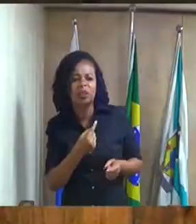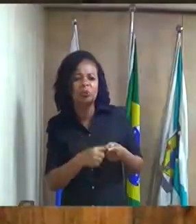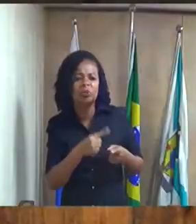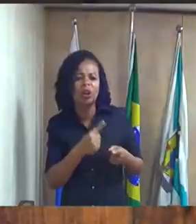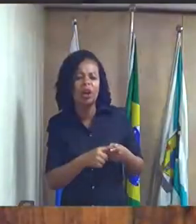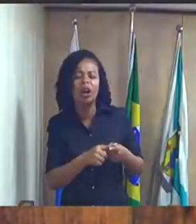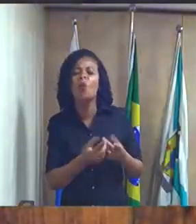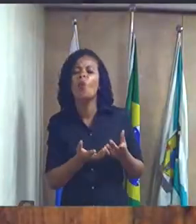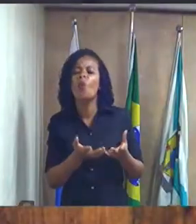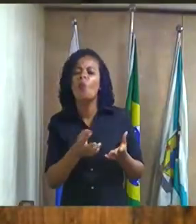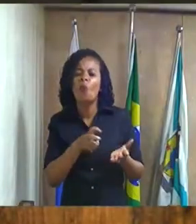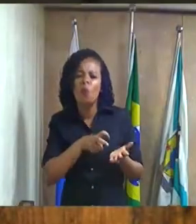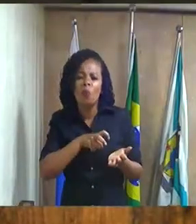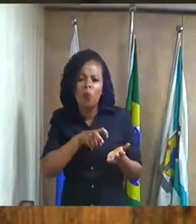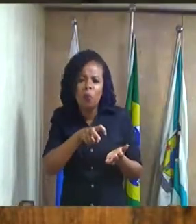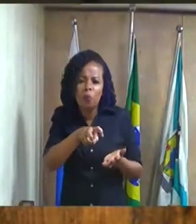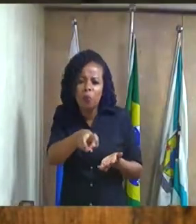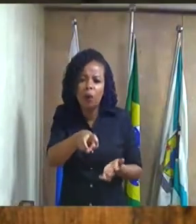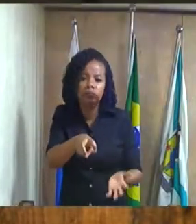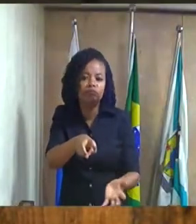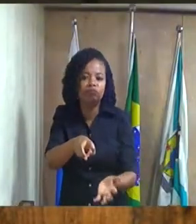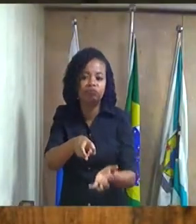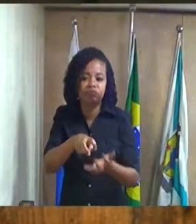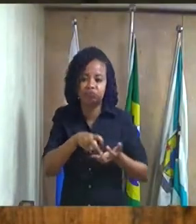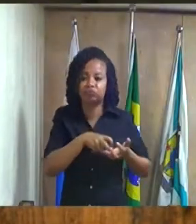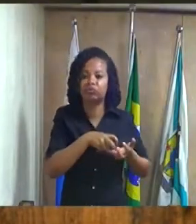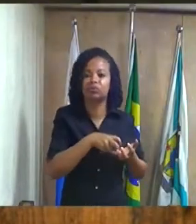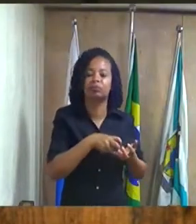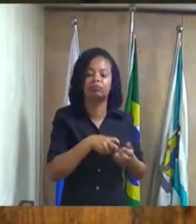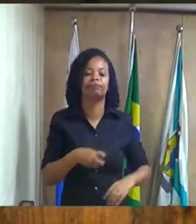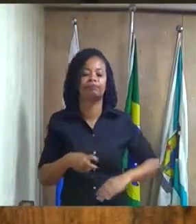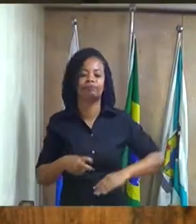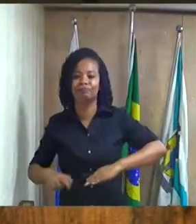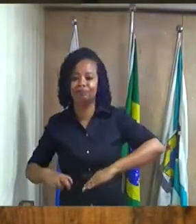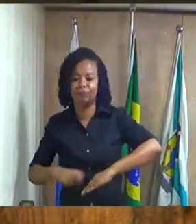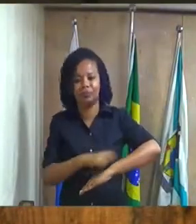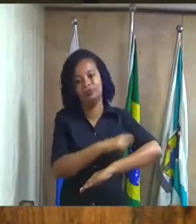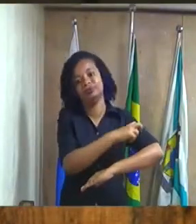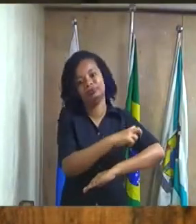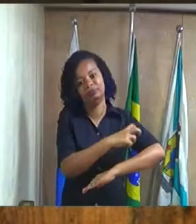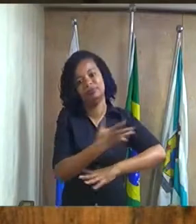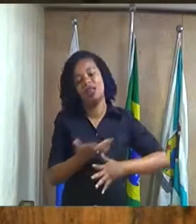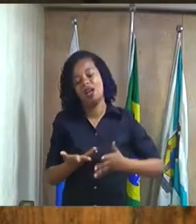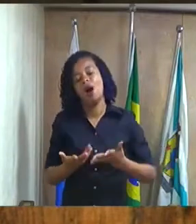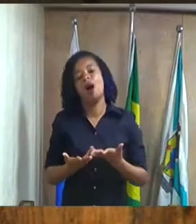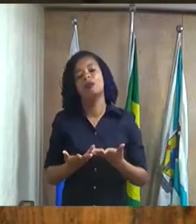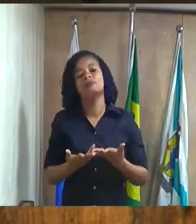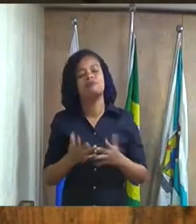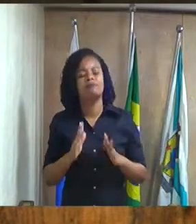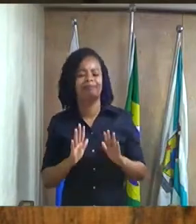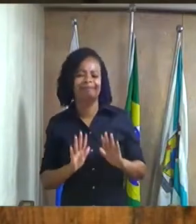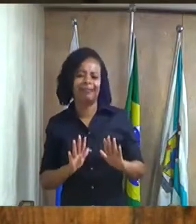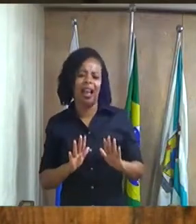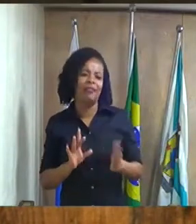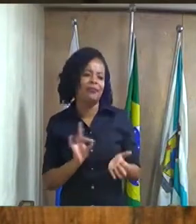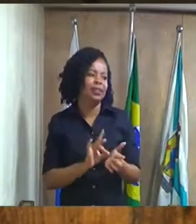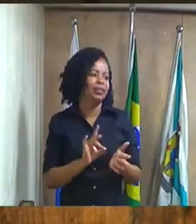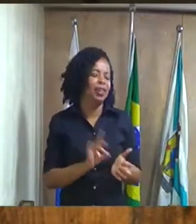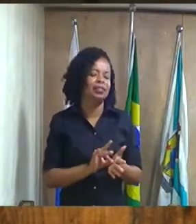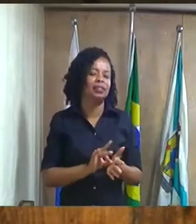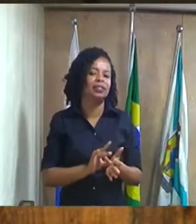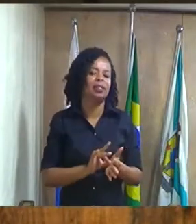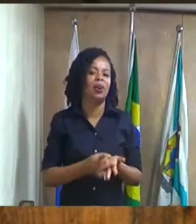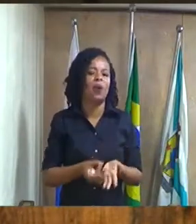verdade é o prefeito da cidade não de duque de Caxias mas de prefeito eles